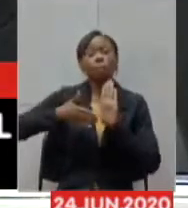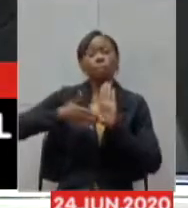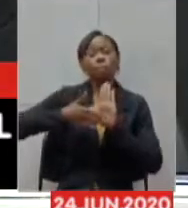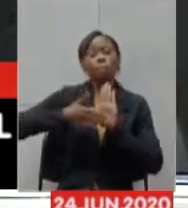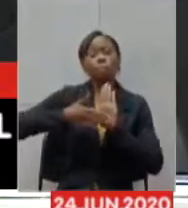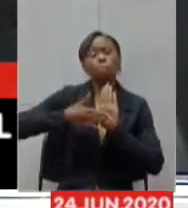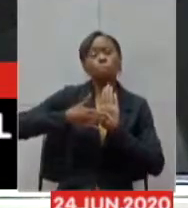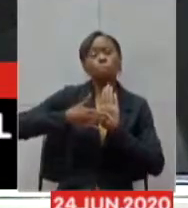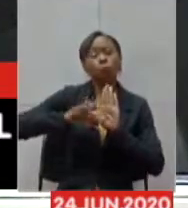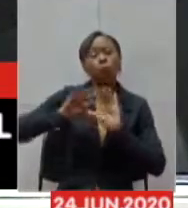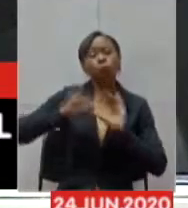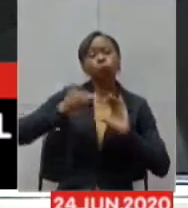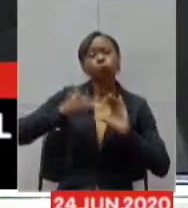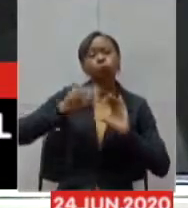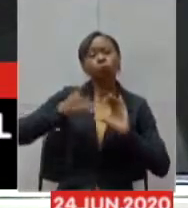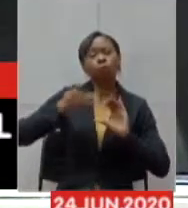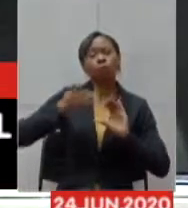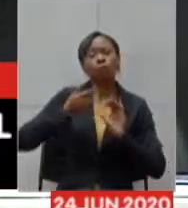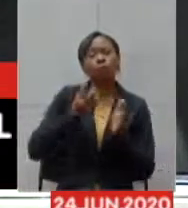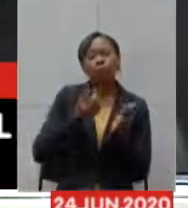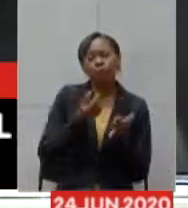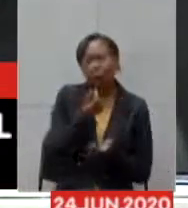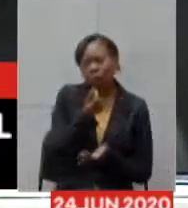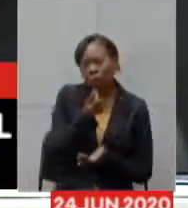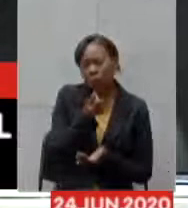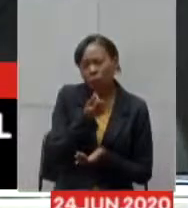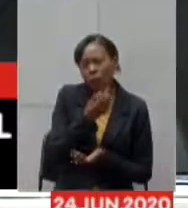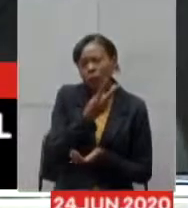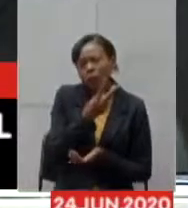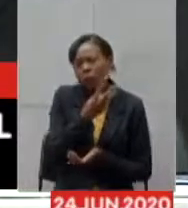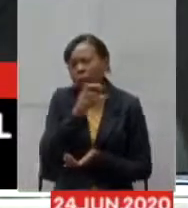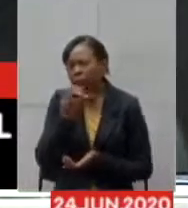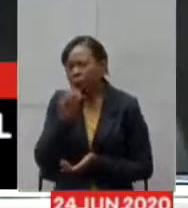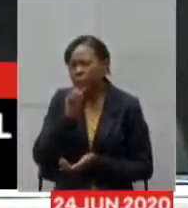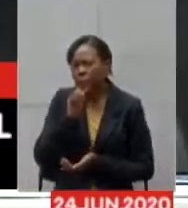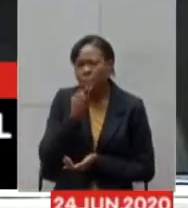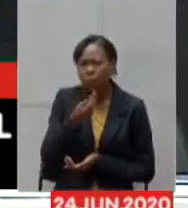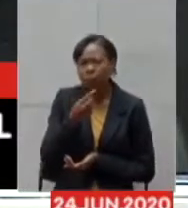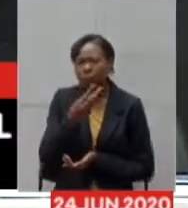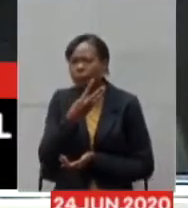respiradores de 300 mil reais 350 mil reais